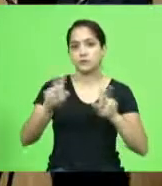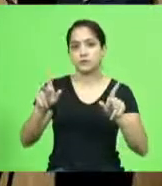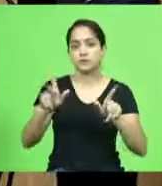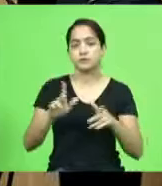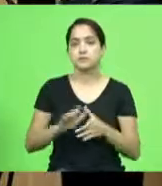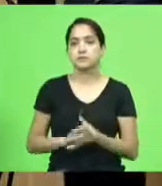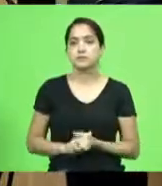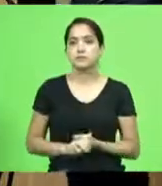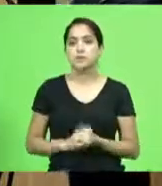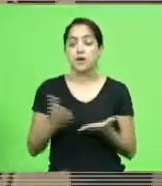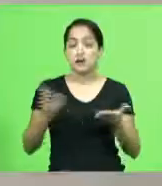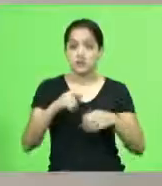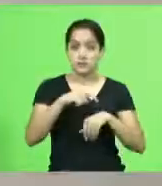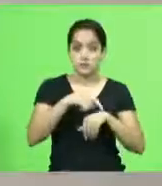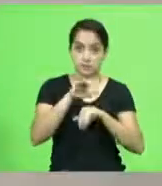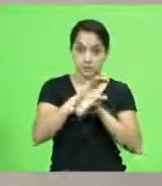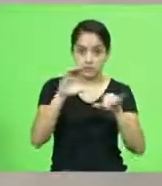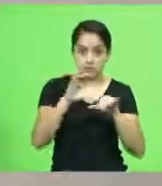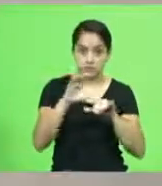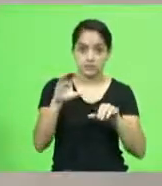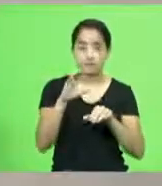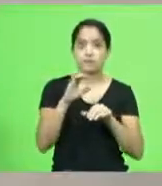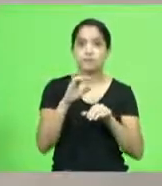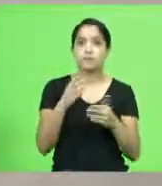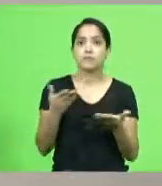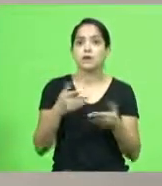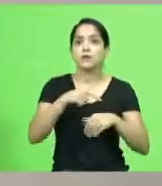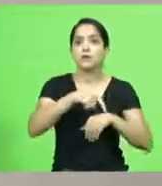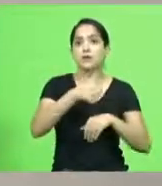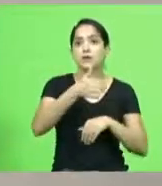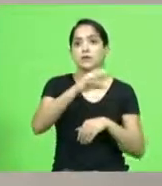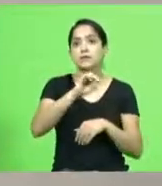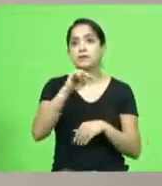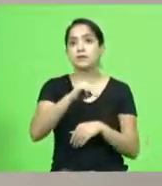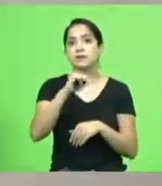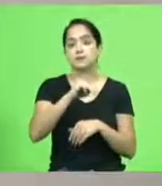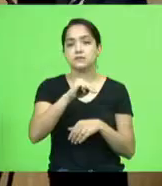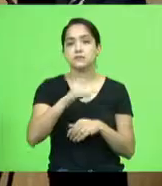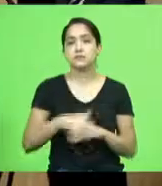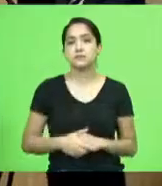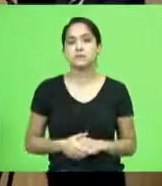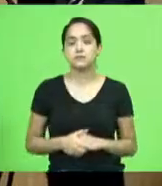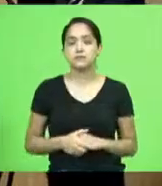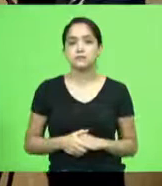ainda em breves comunicações faroso da palavra pelo tempo de até 10 minutos deputado Ivan Ates